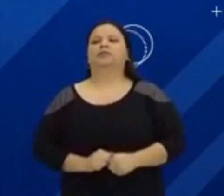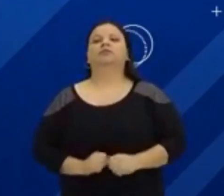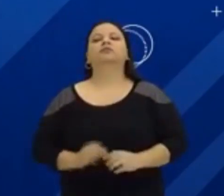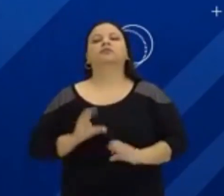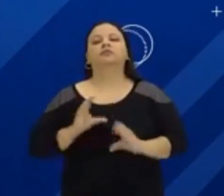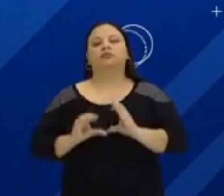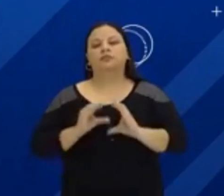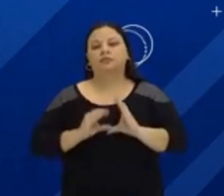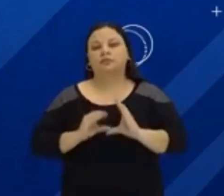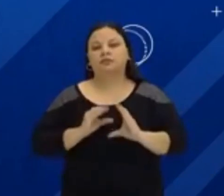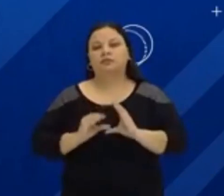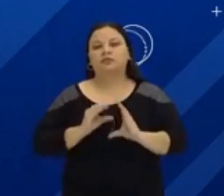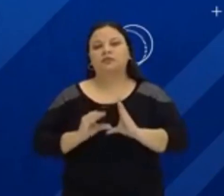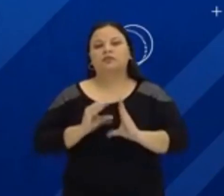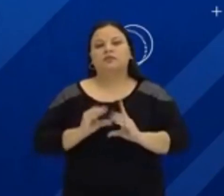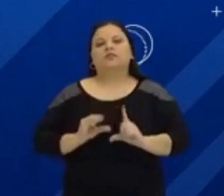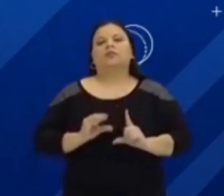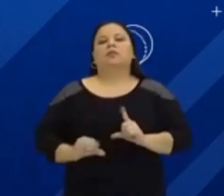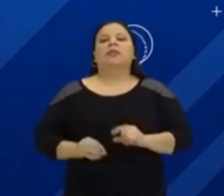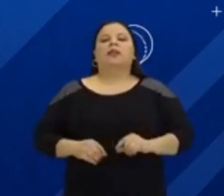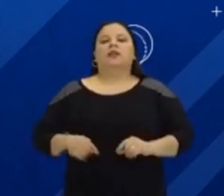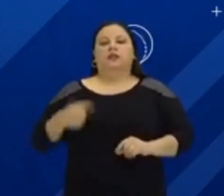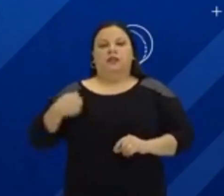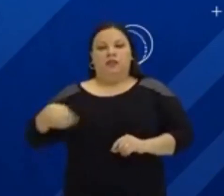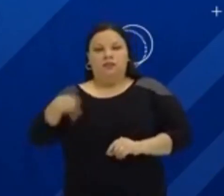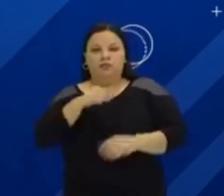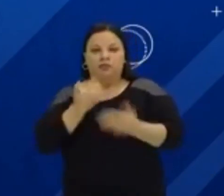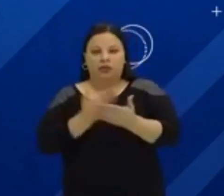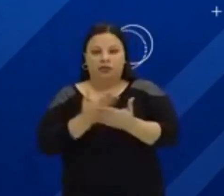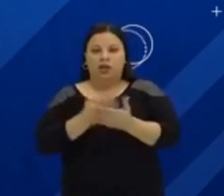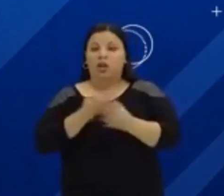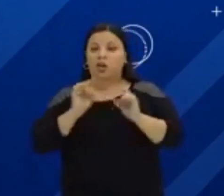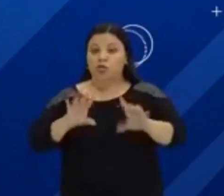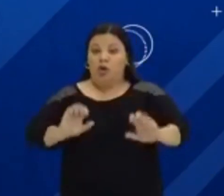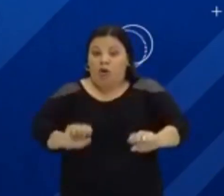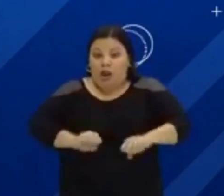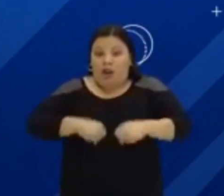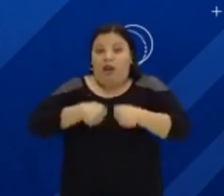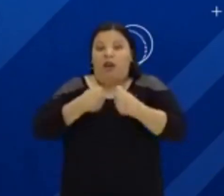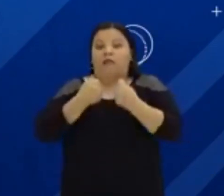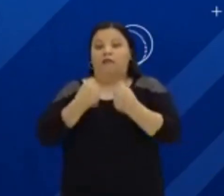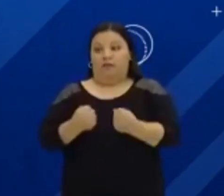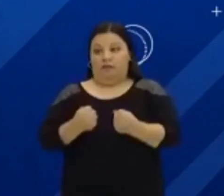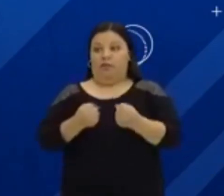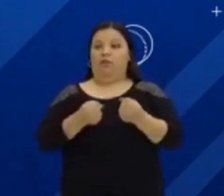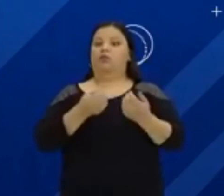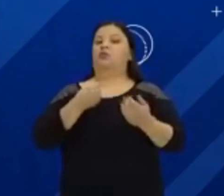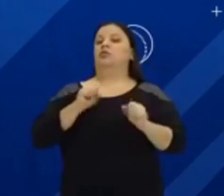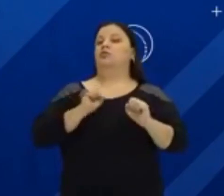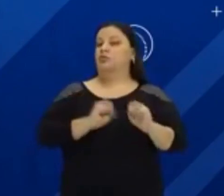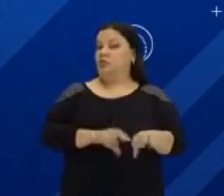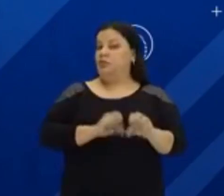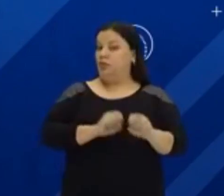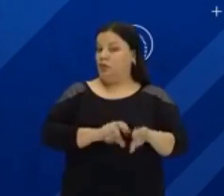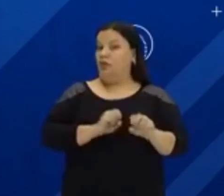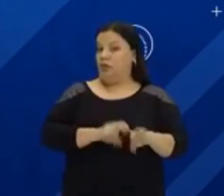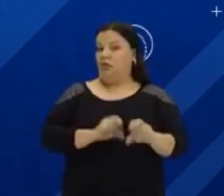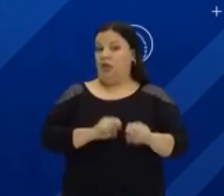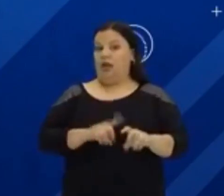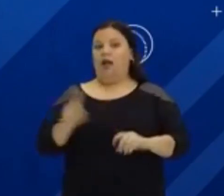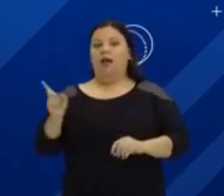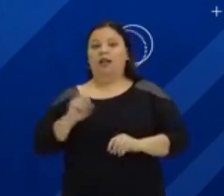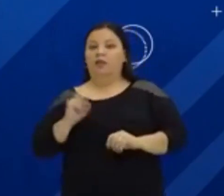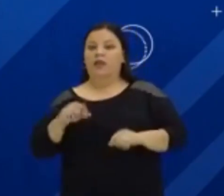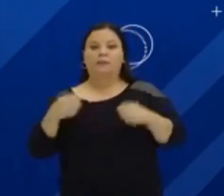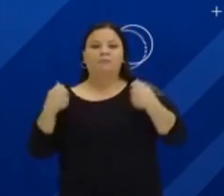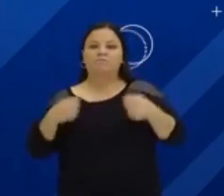aulas são consideradas reforço escolar isso significa dizer que elas não serão computadas no seu currículo escolar isso porque